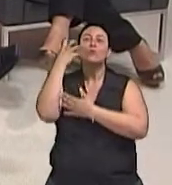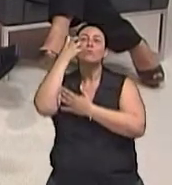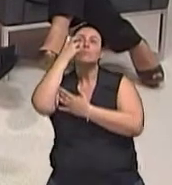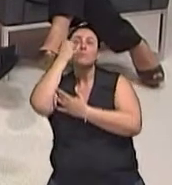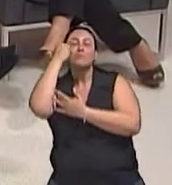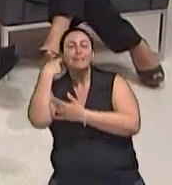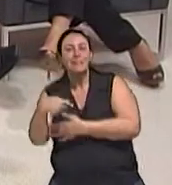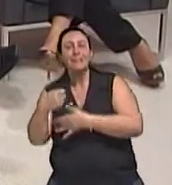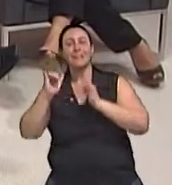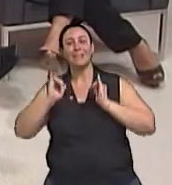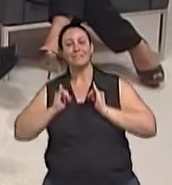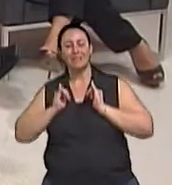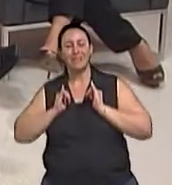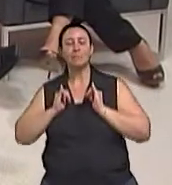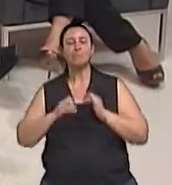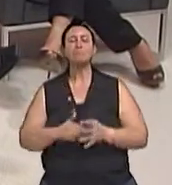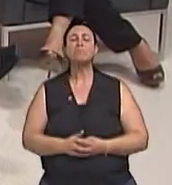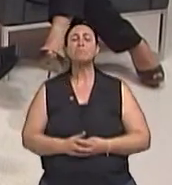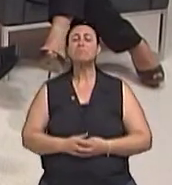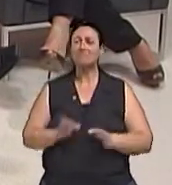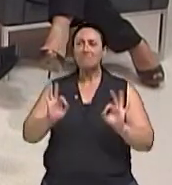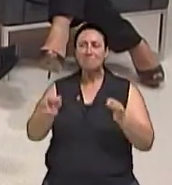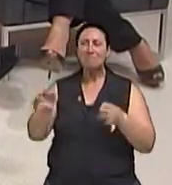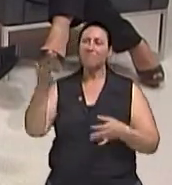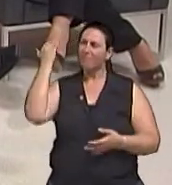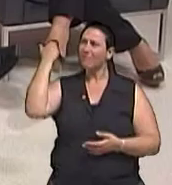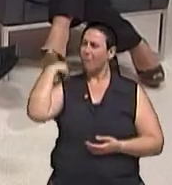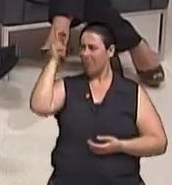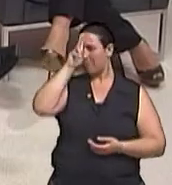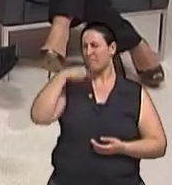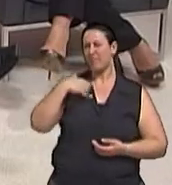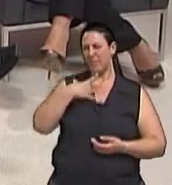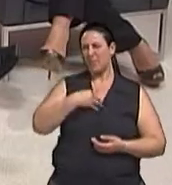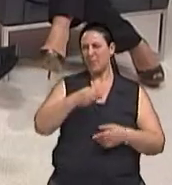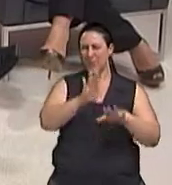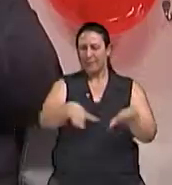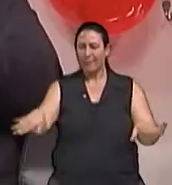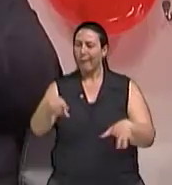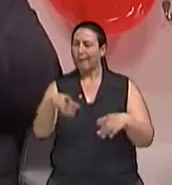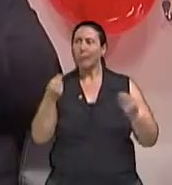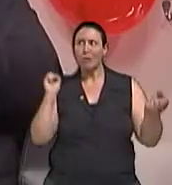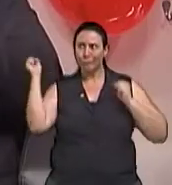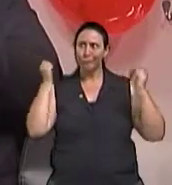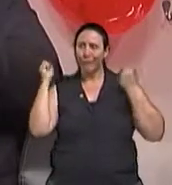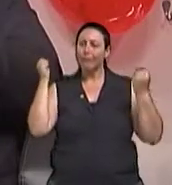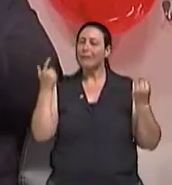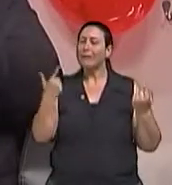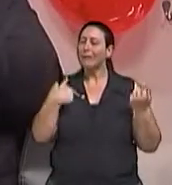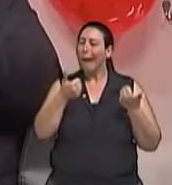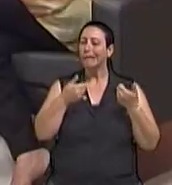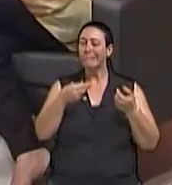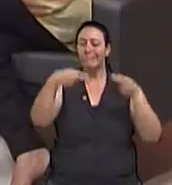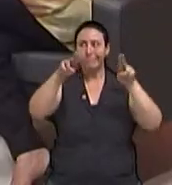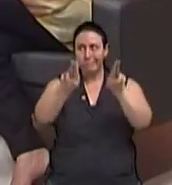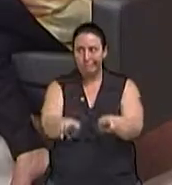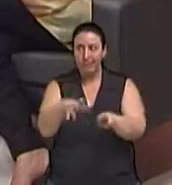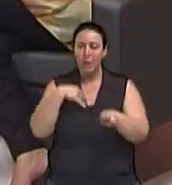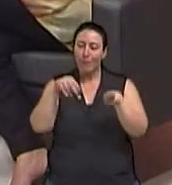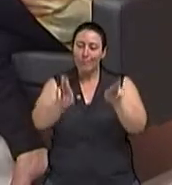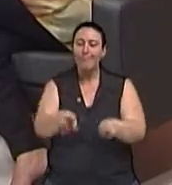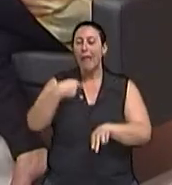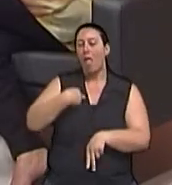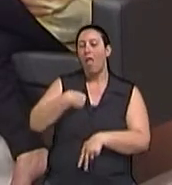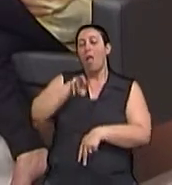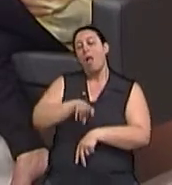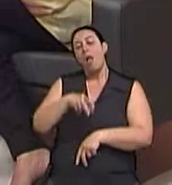meus filhos pequenos, que faz muitos anos, mas que eu contava uma historinha, quando eles estavam muito agitados para dormir, eu contava a historinha, assim, dos coelhinhos,